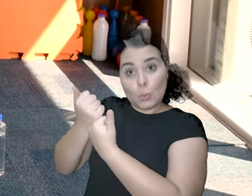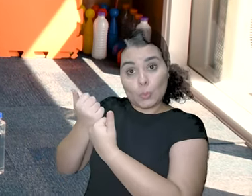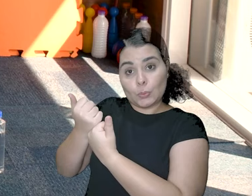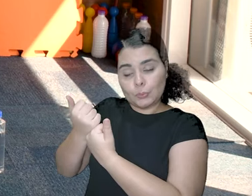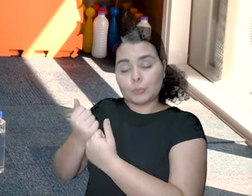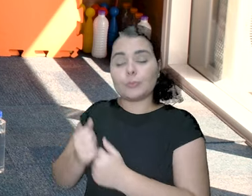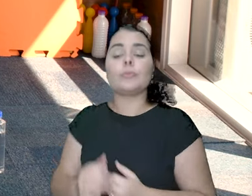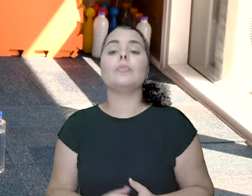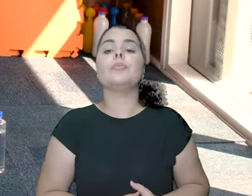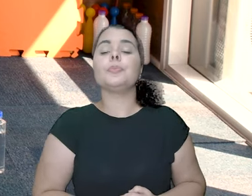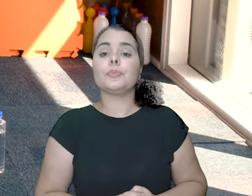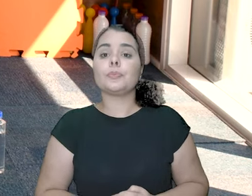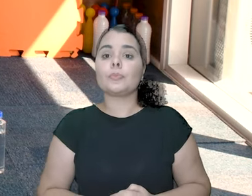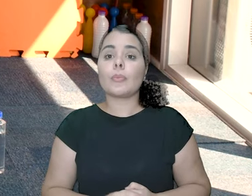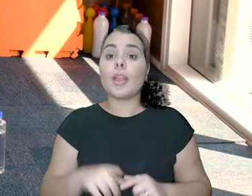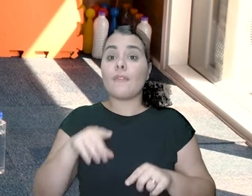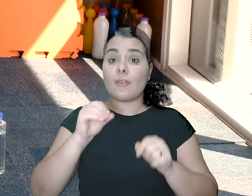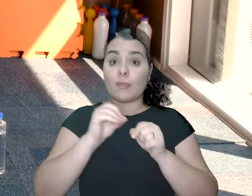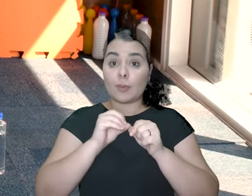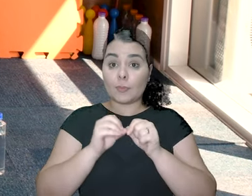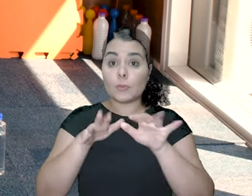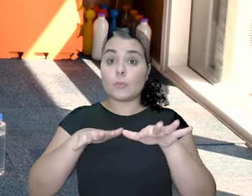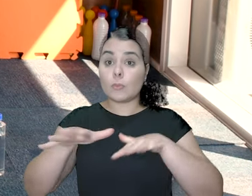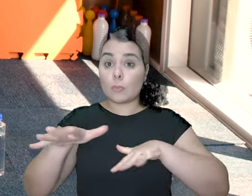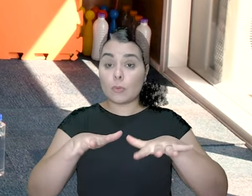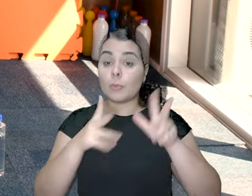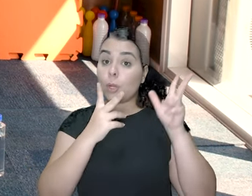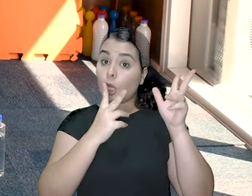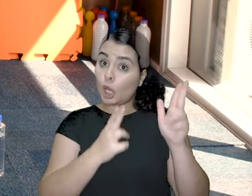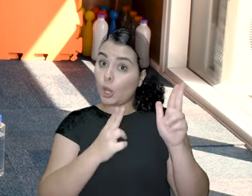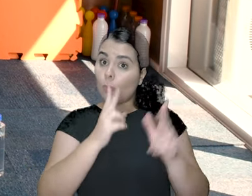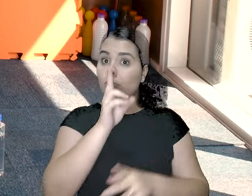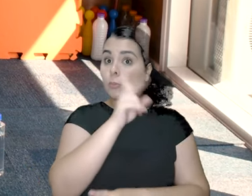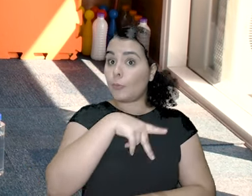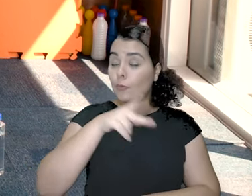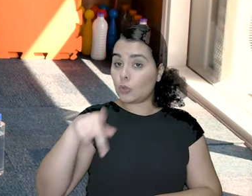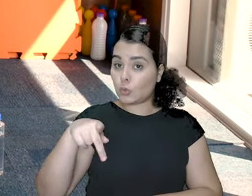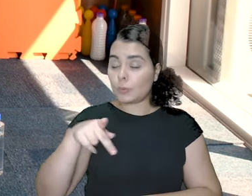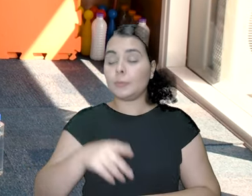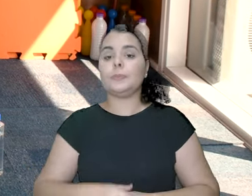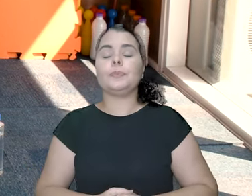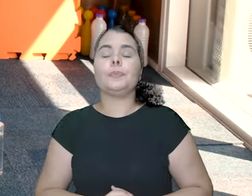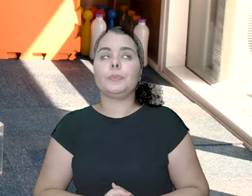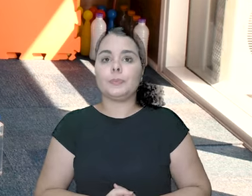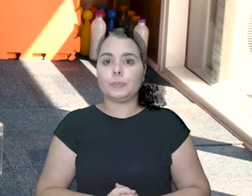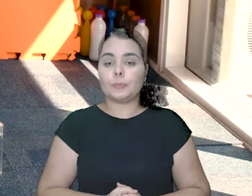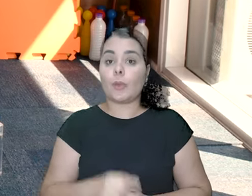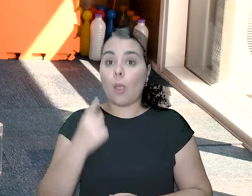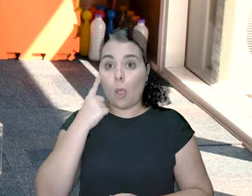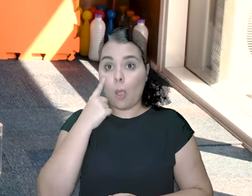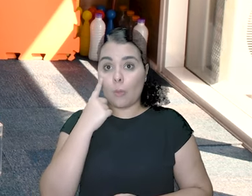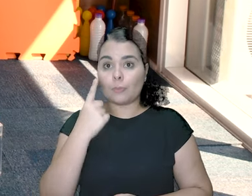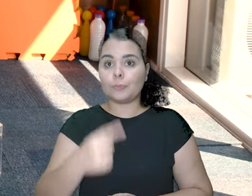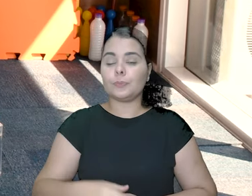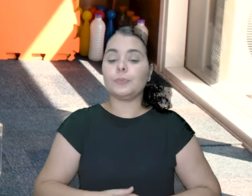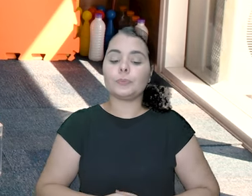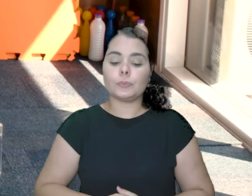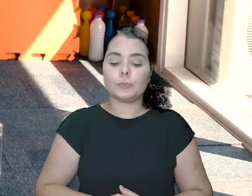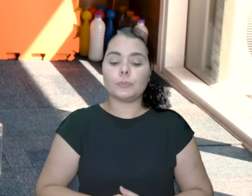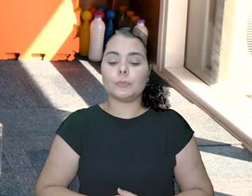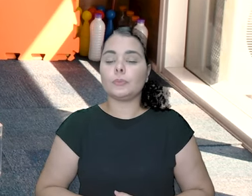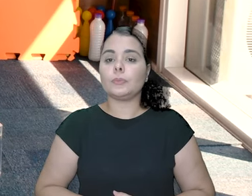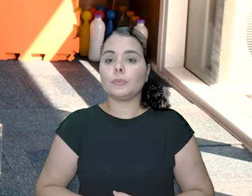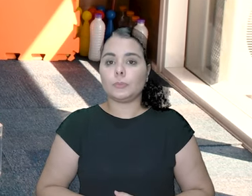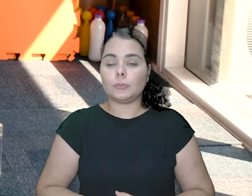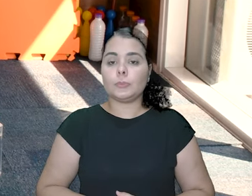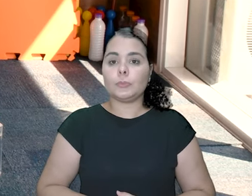parte da cadeira agora. A gente vai levar o calcanhar no bumbum. Eu vou fazer de lado. Mas o movimento é